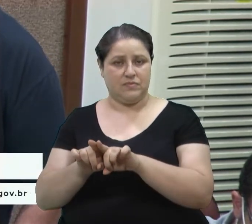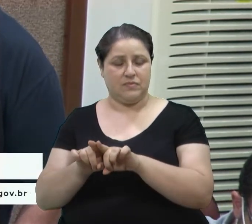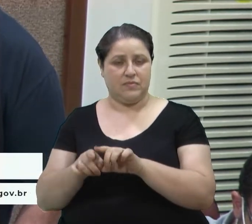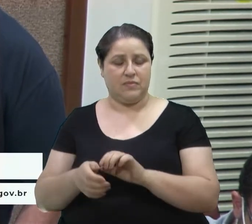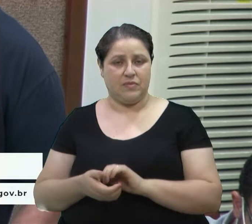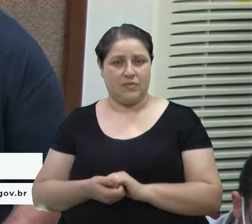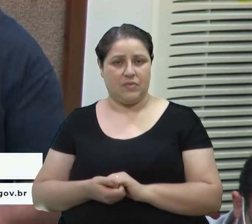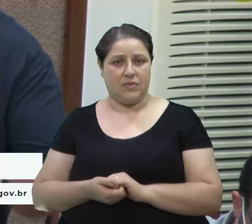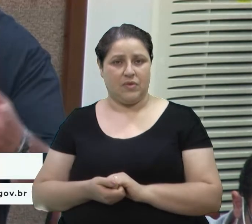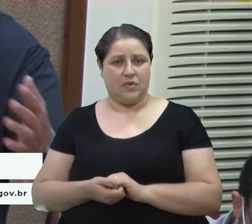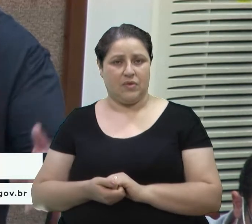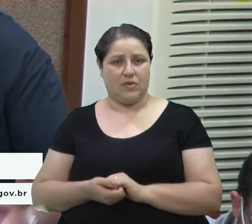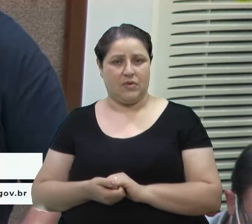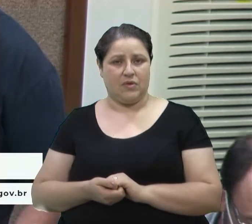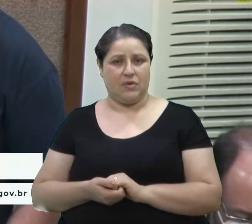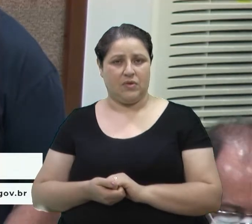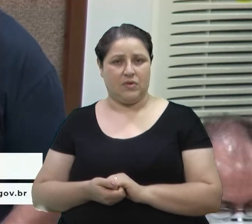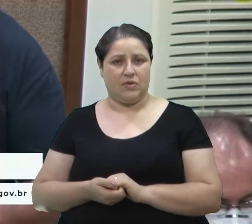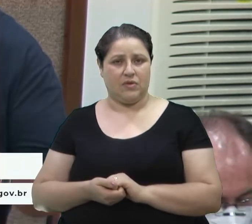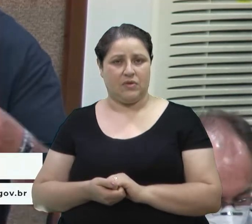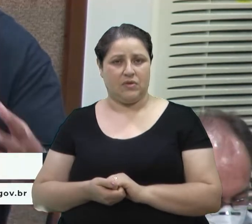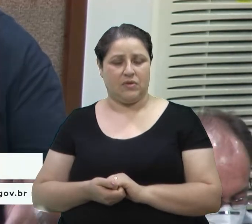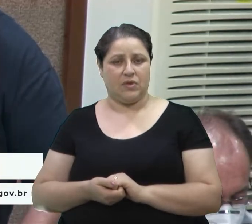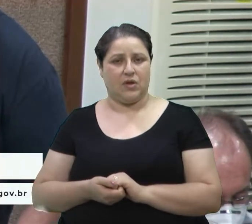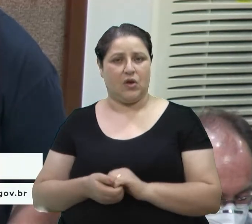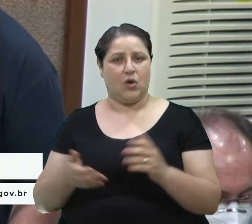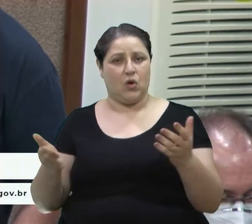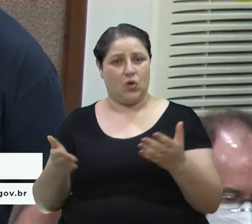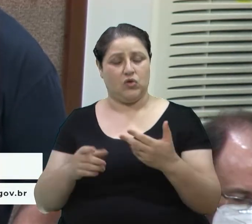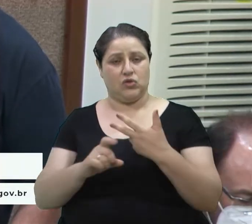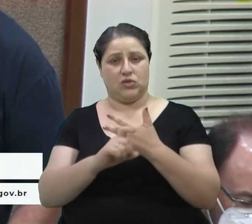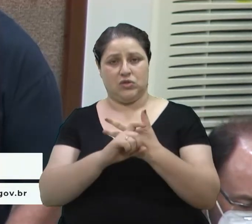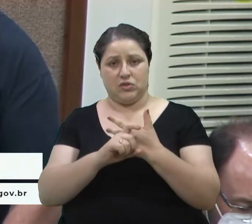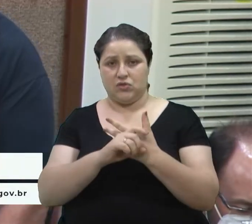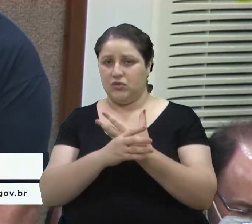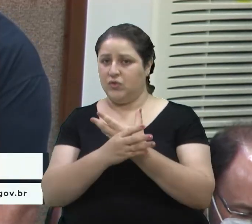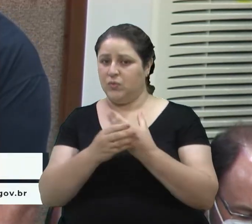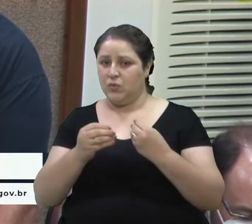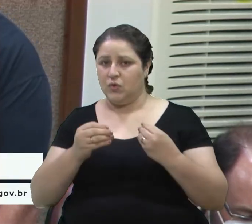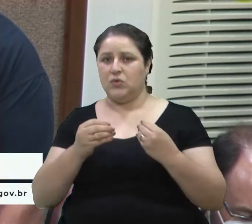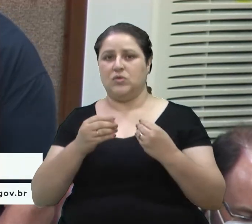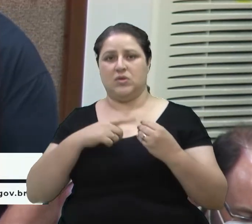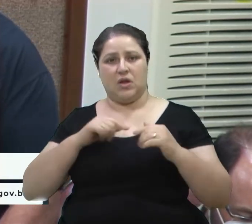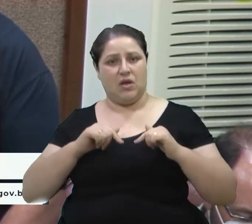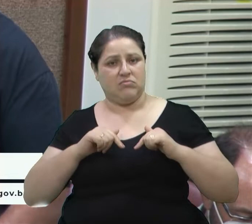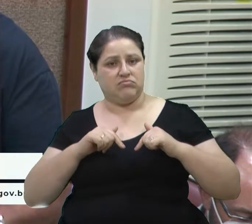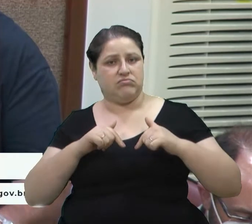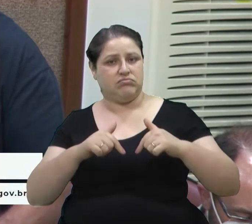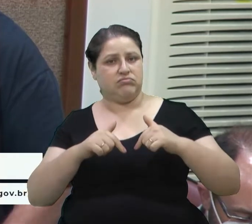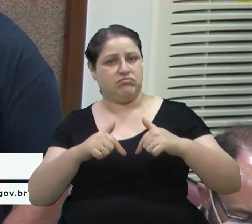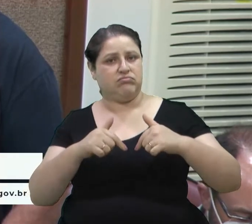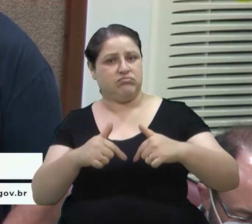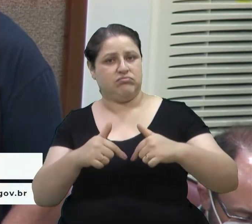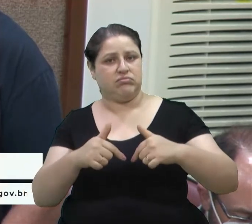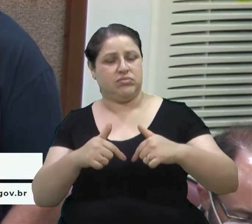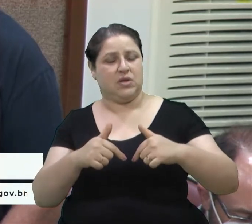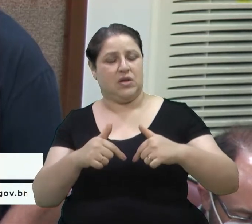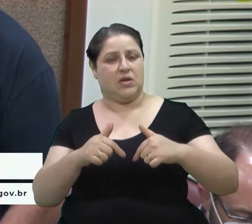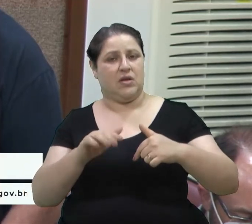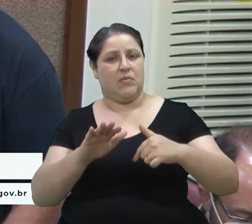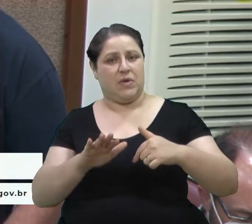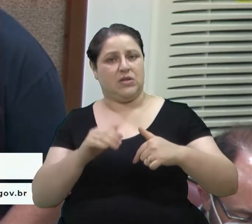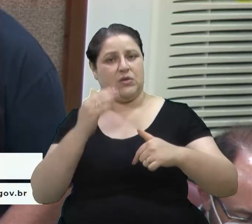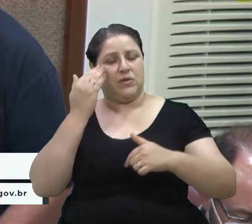o Executivo tem se movimentado bastante ainda, né, mas não nós, eu entendo que